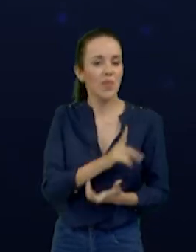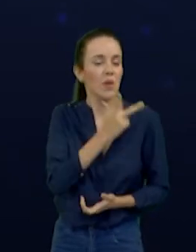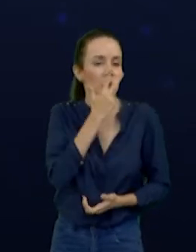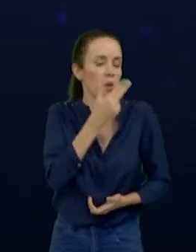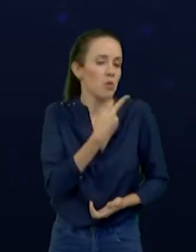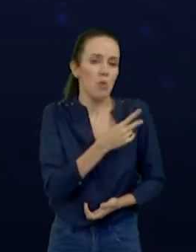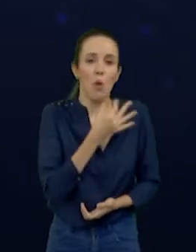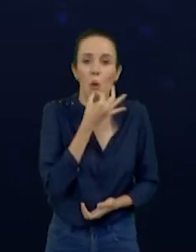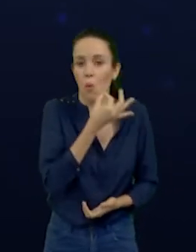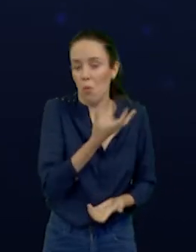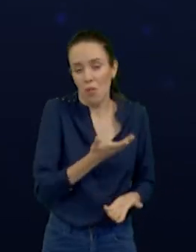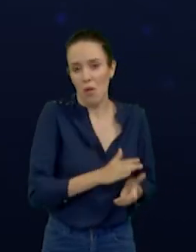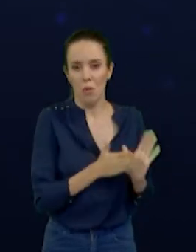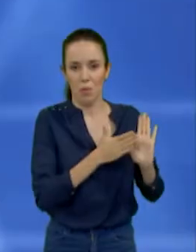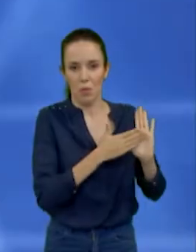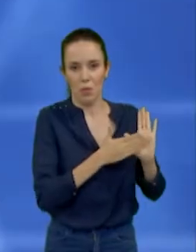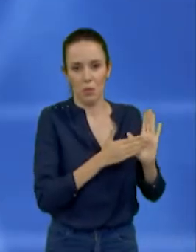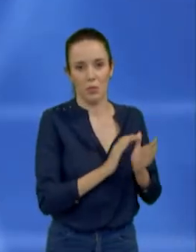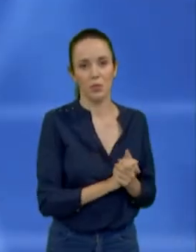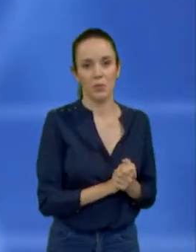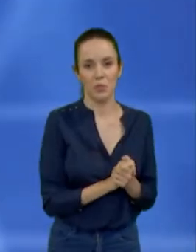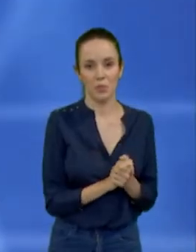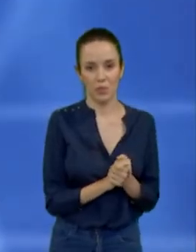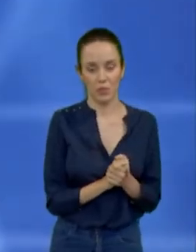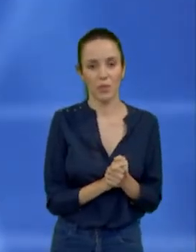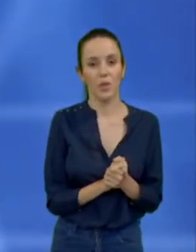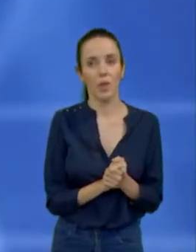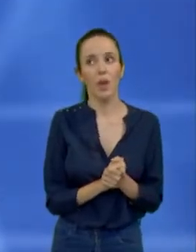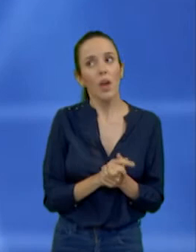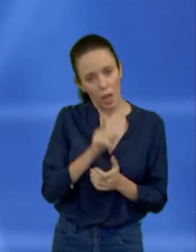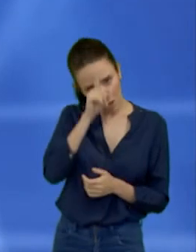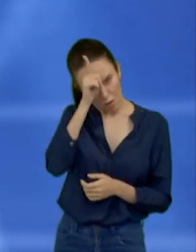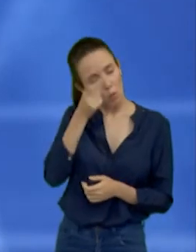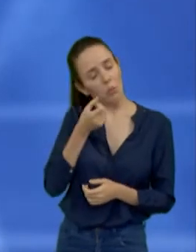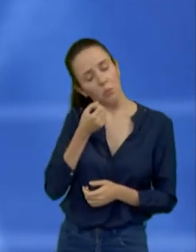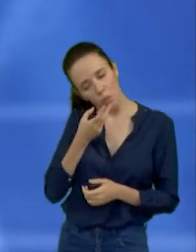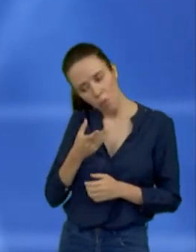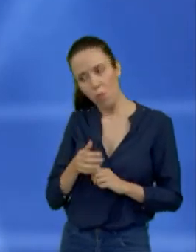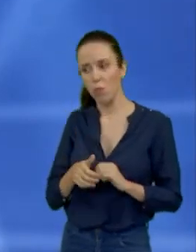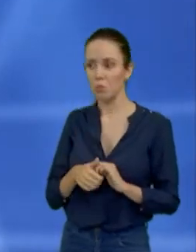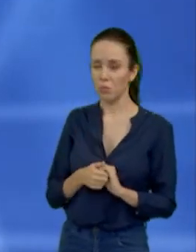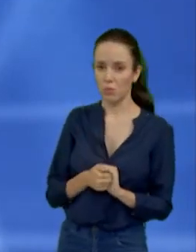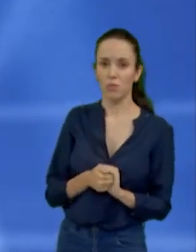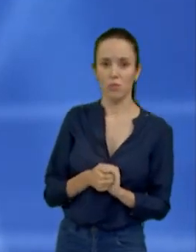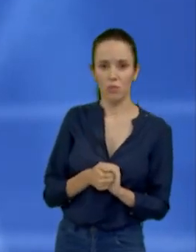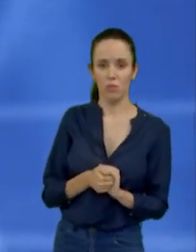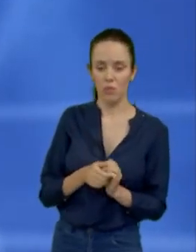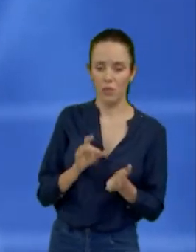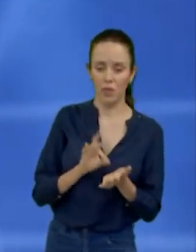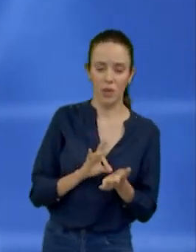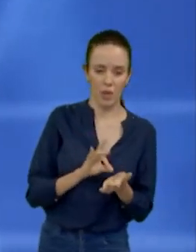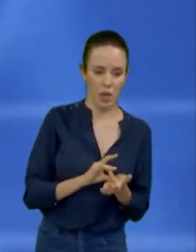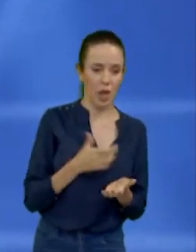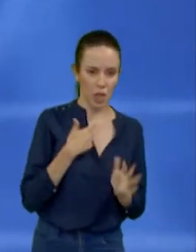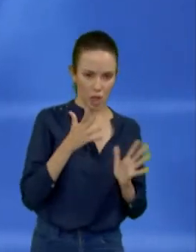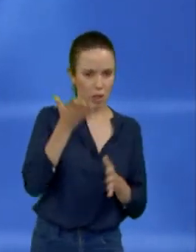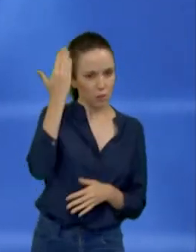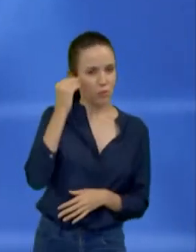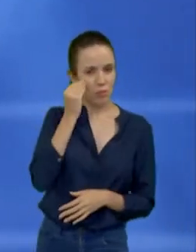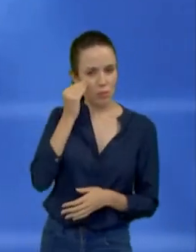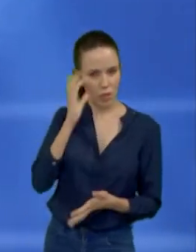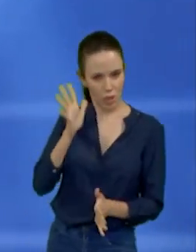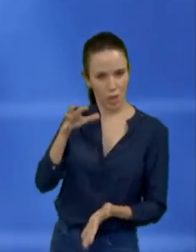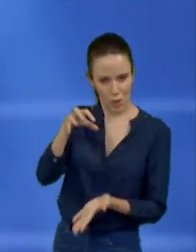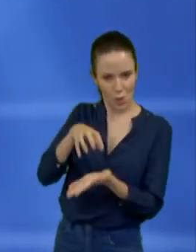Dois minutos para a resposta, candidato Hernani. A ideia é muito boa. Nós tentamos colocar a marina pública no centro da cidade, onde